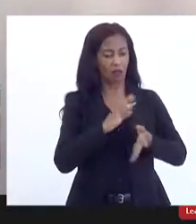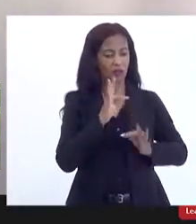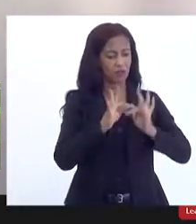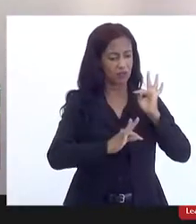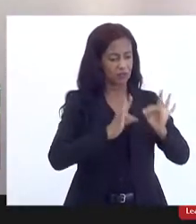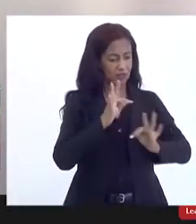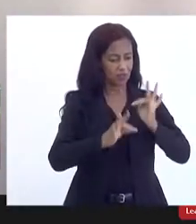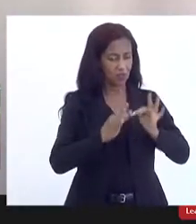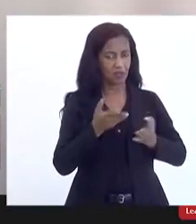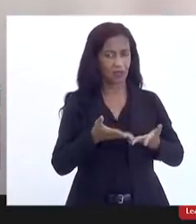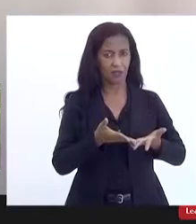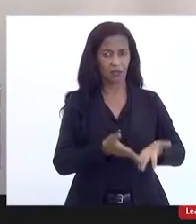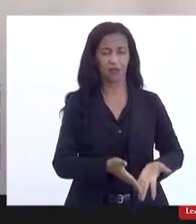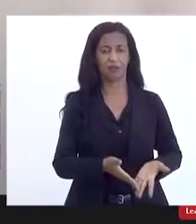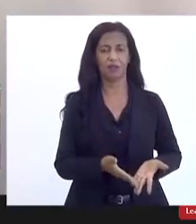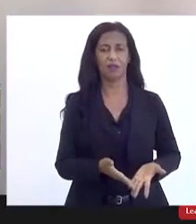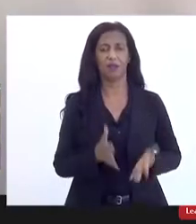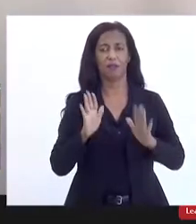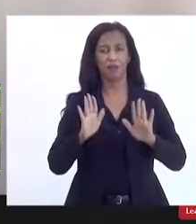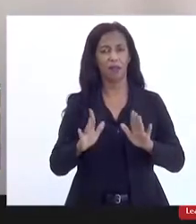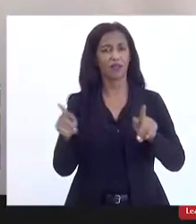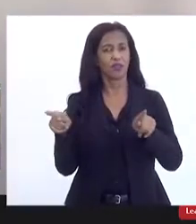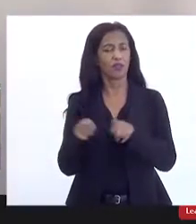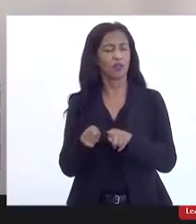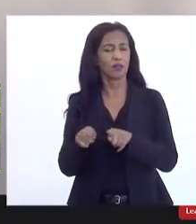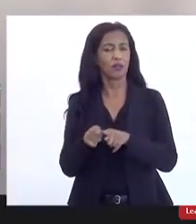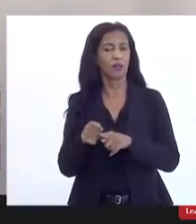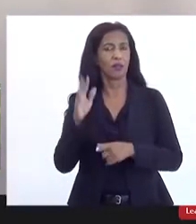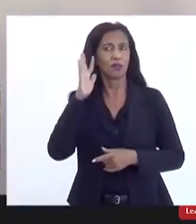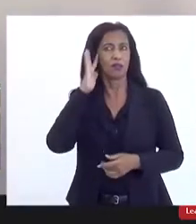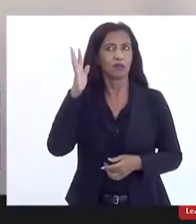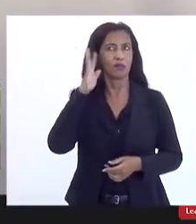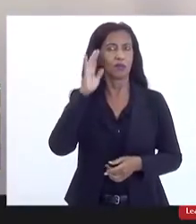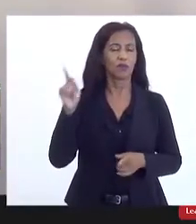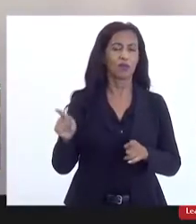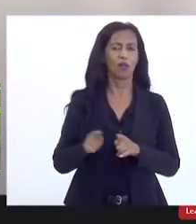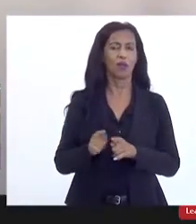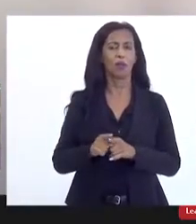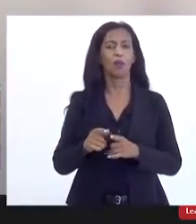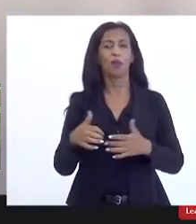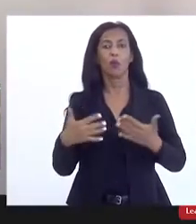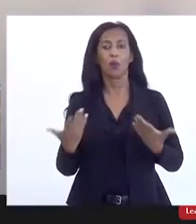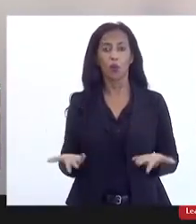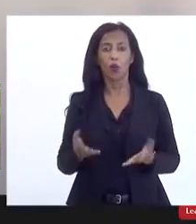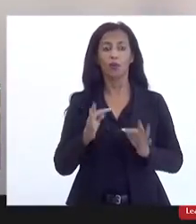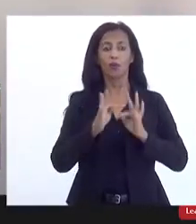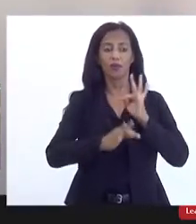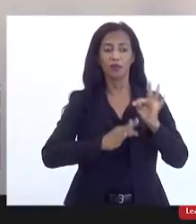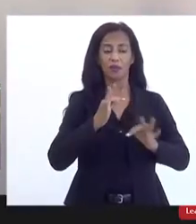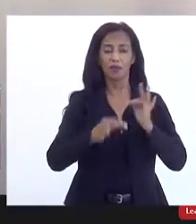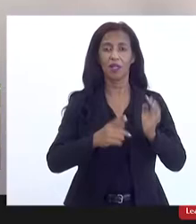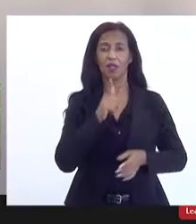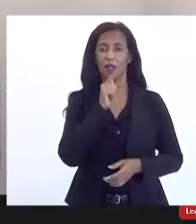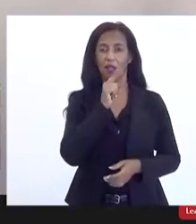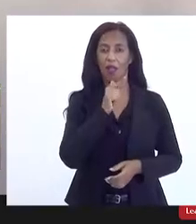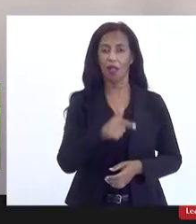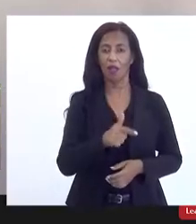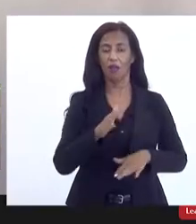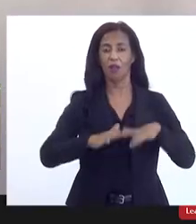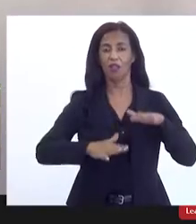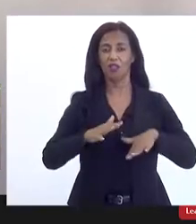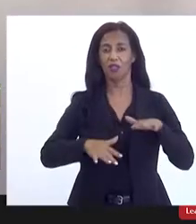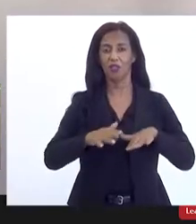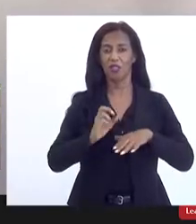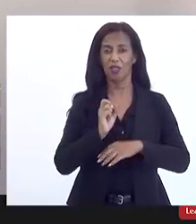saúde mas também acho que a gente aqui começa a refletir o quanto que se gasta tratando águas que muitas vezes são